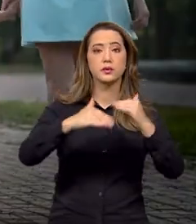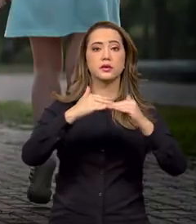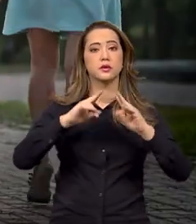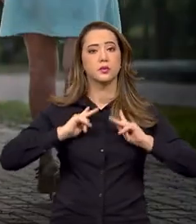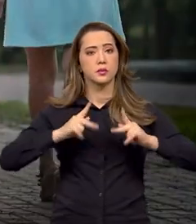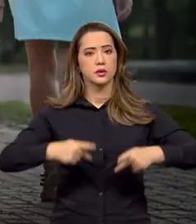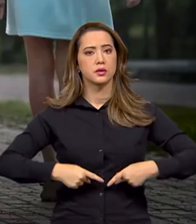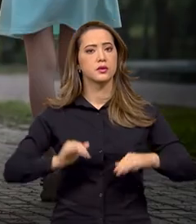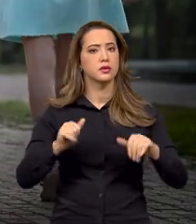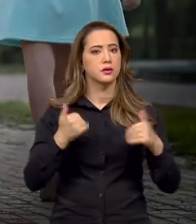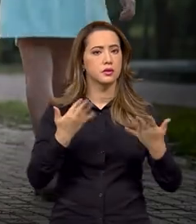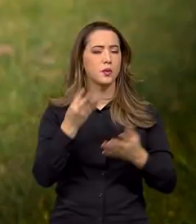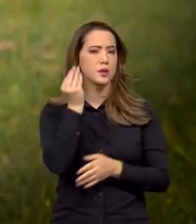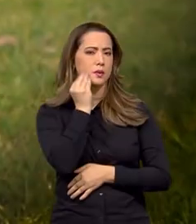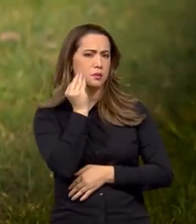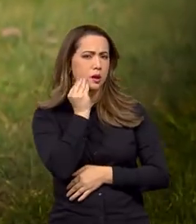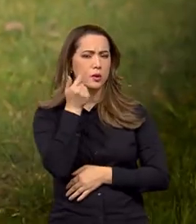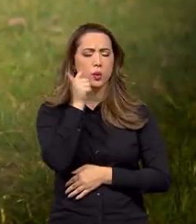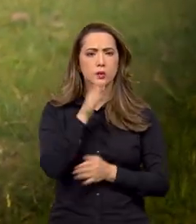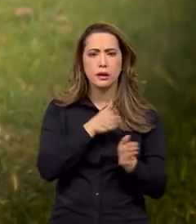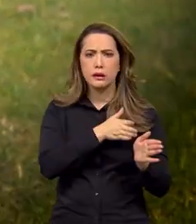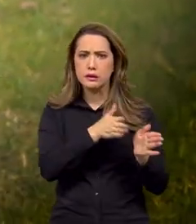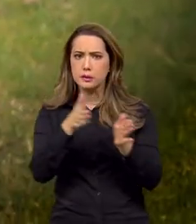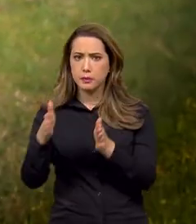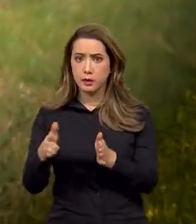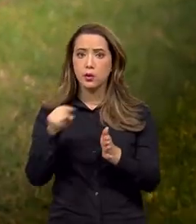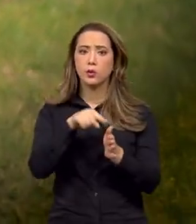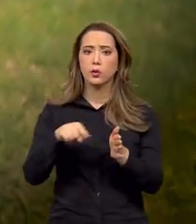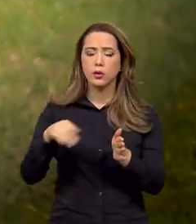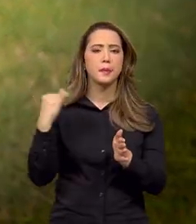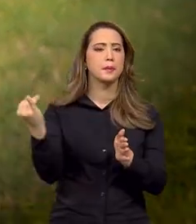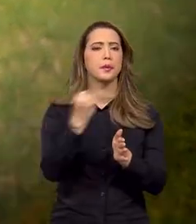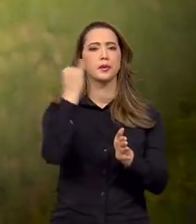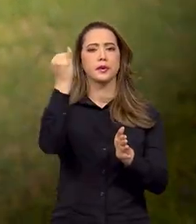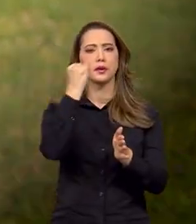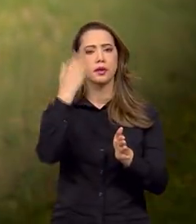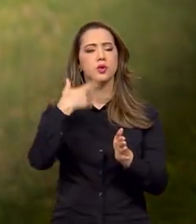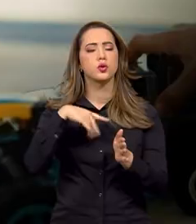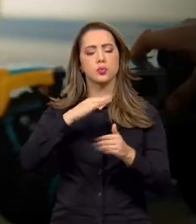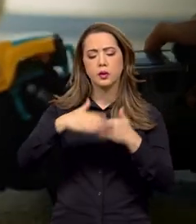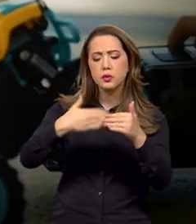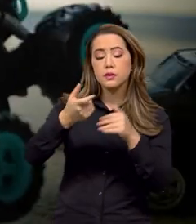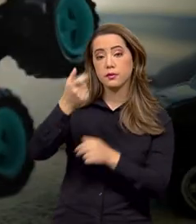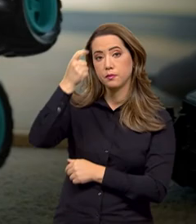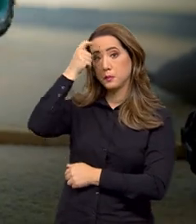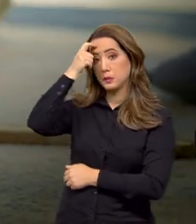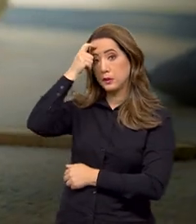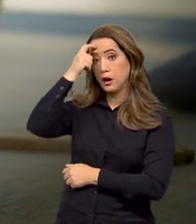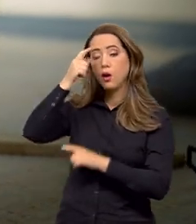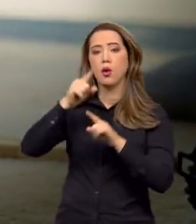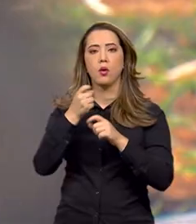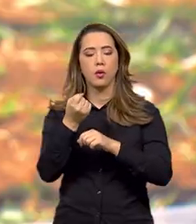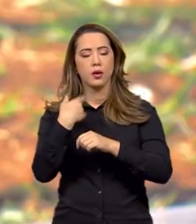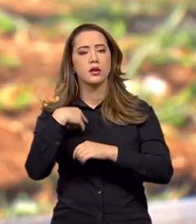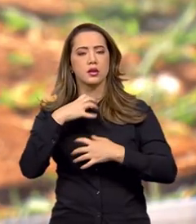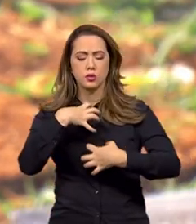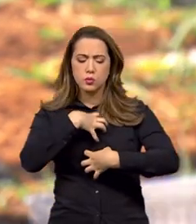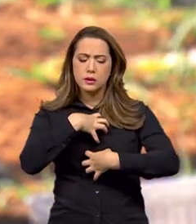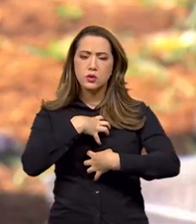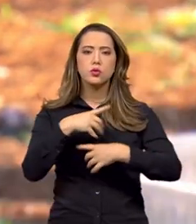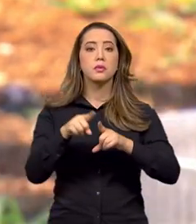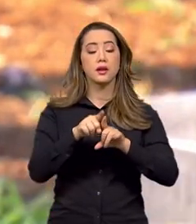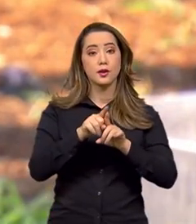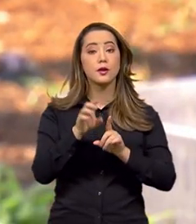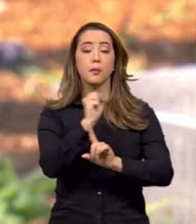por isso as experiências adquiridas nesse período são determinantes para o desenvolvimento mental, emocional e